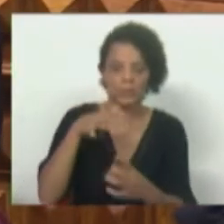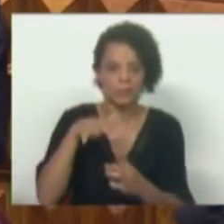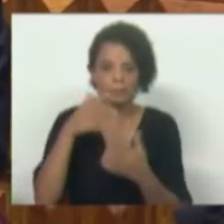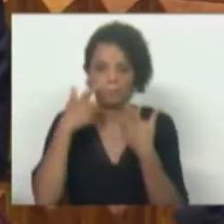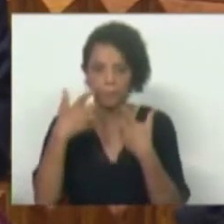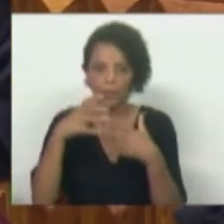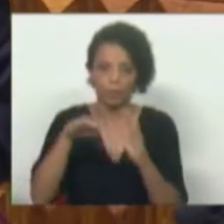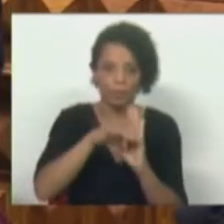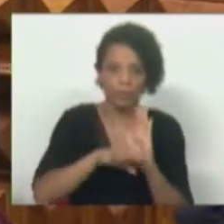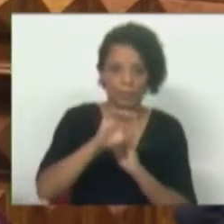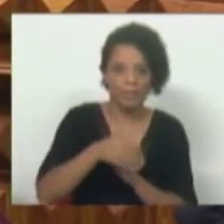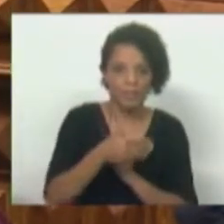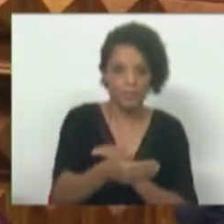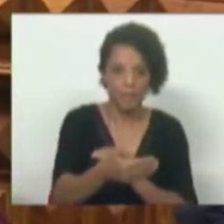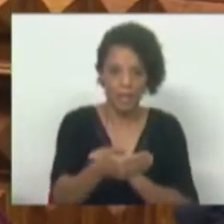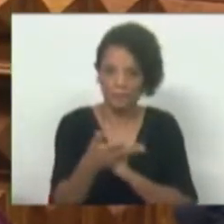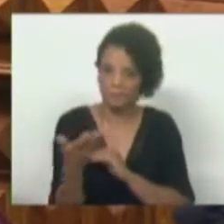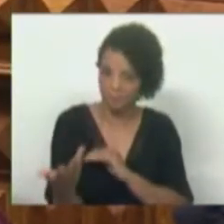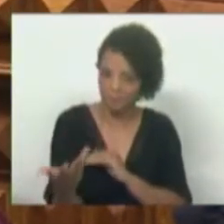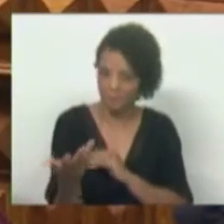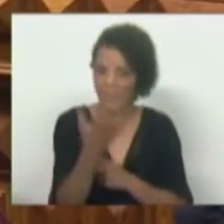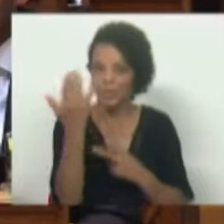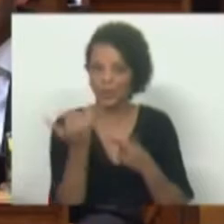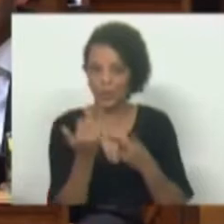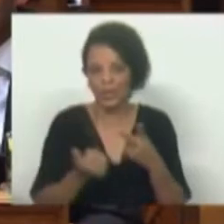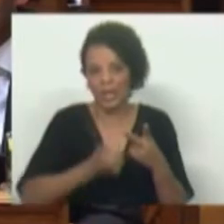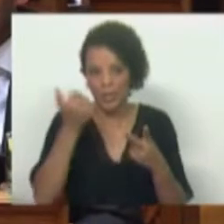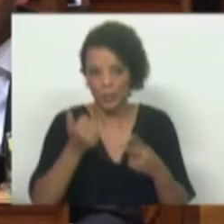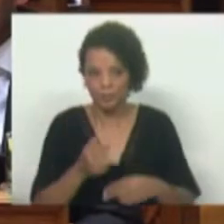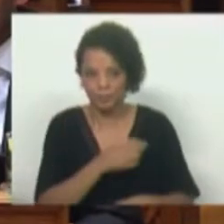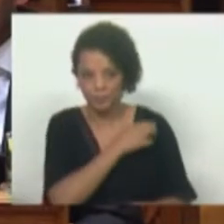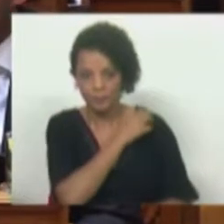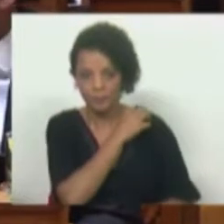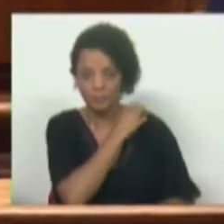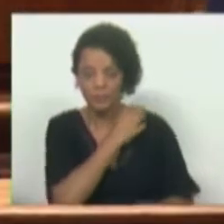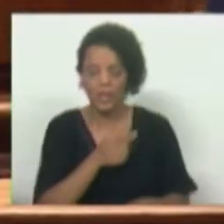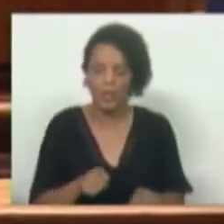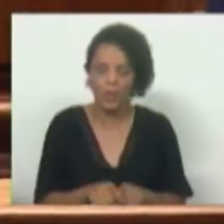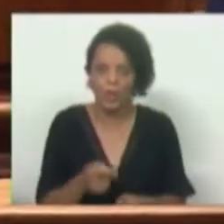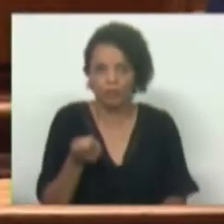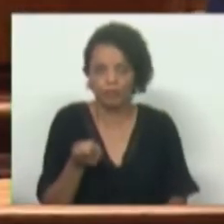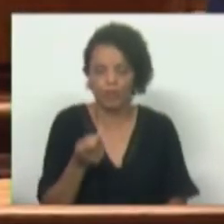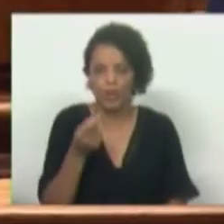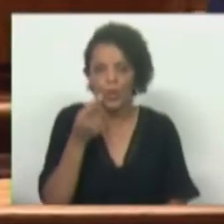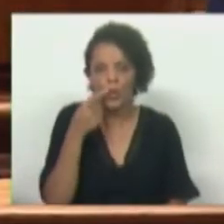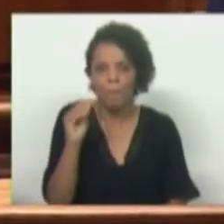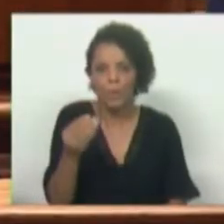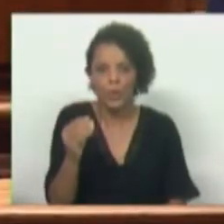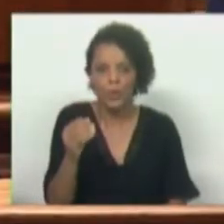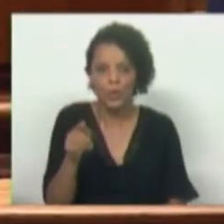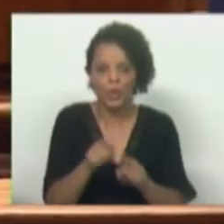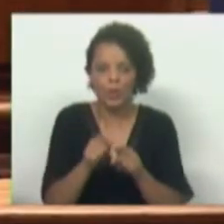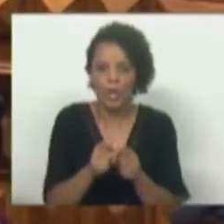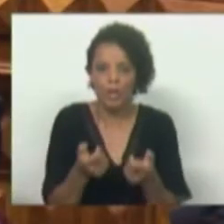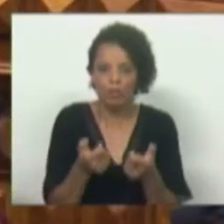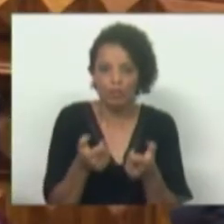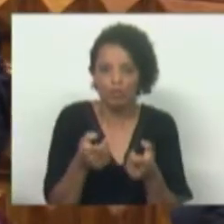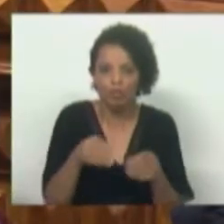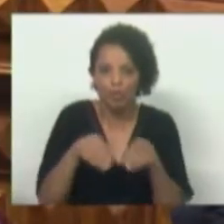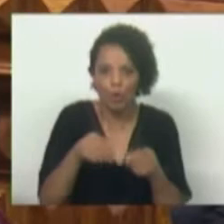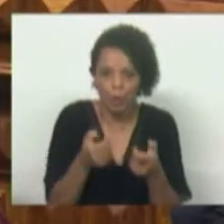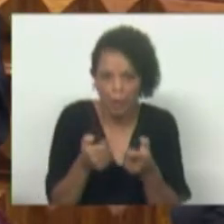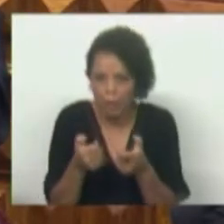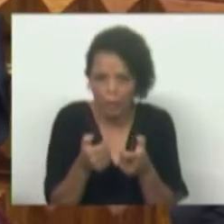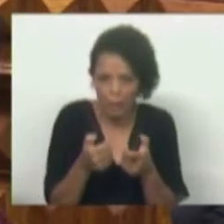ou dos programas de fim de semana, ganhou a segunda hipótese. É um pouco como um miúdo à frente de uma consola que tenha muitos botões.